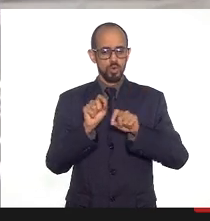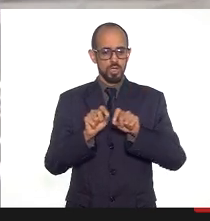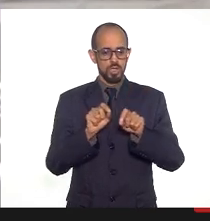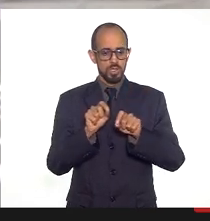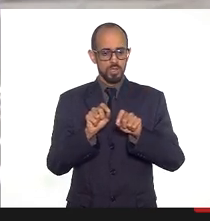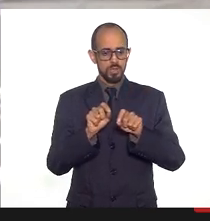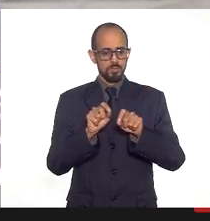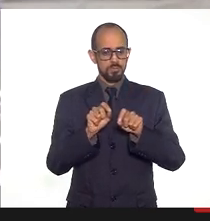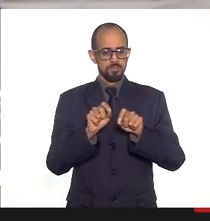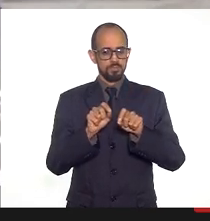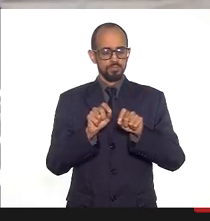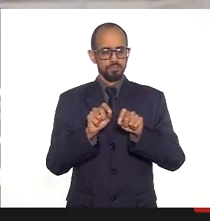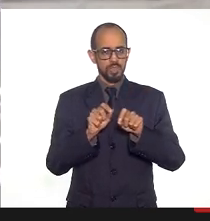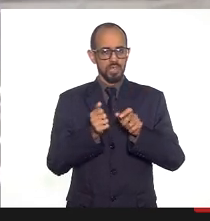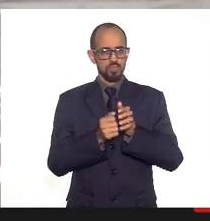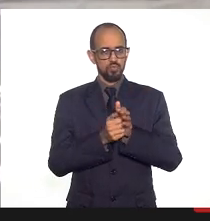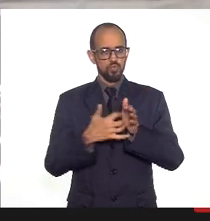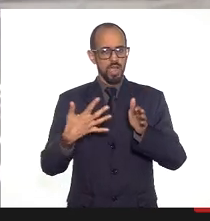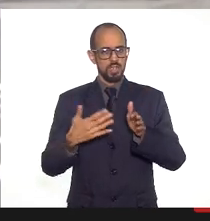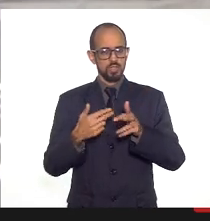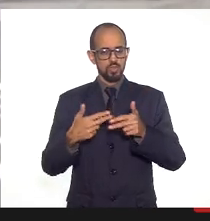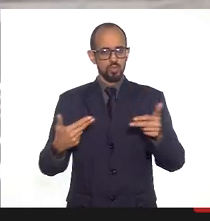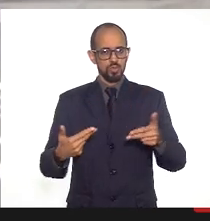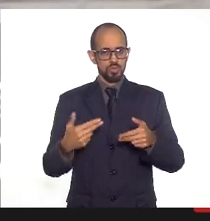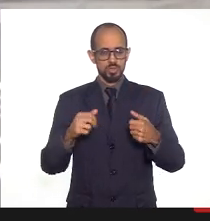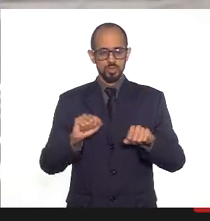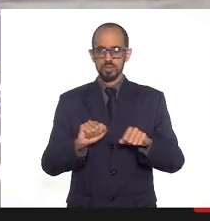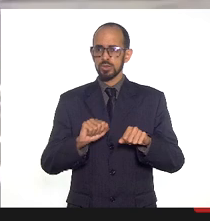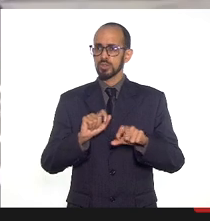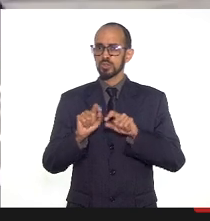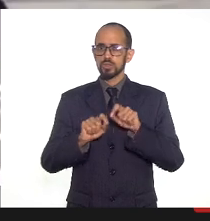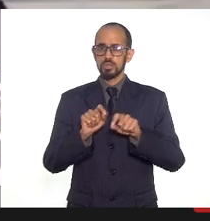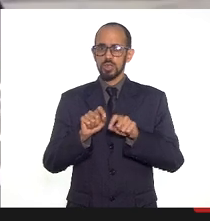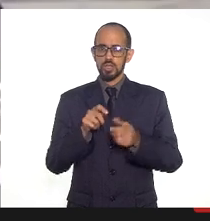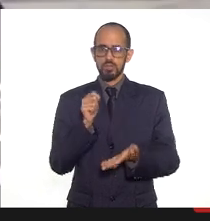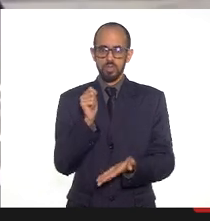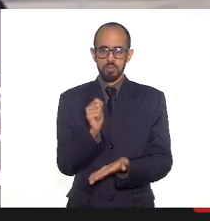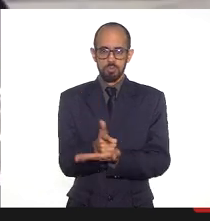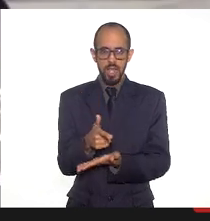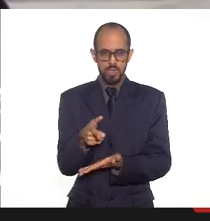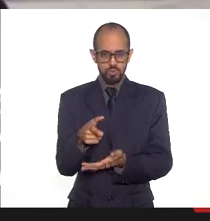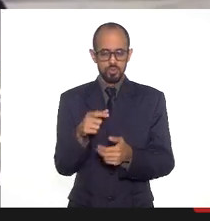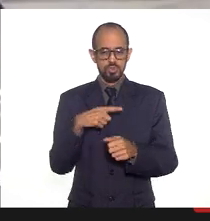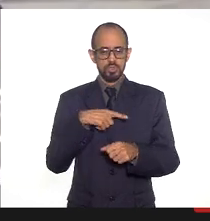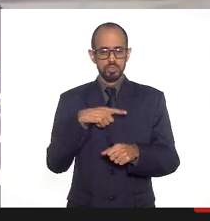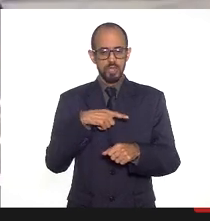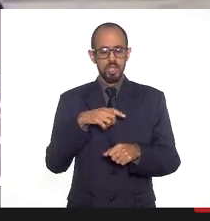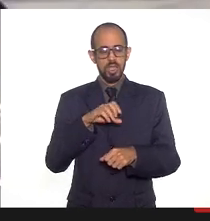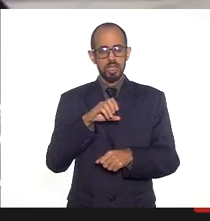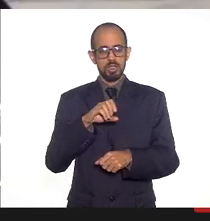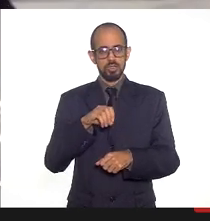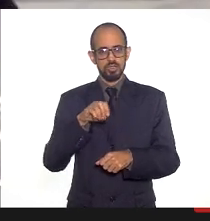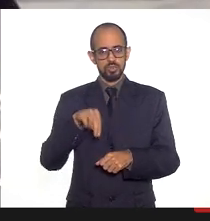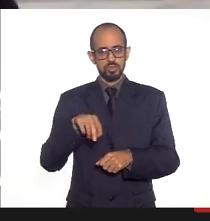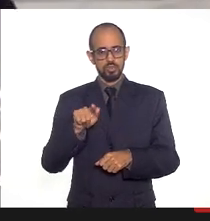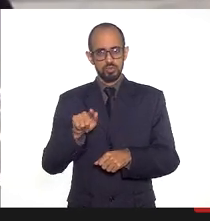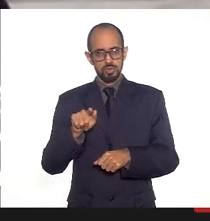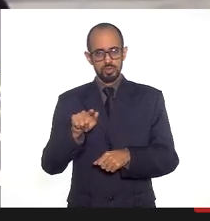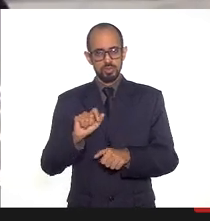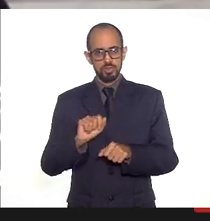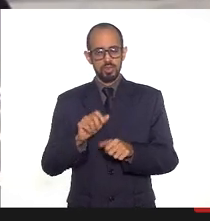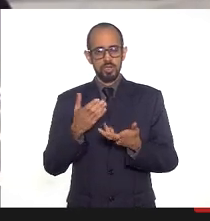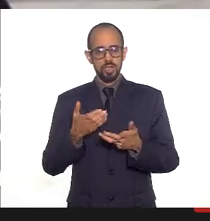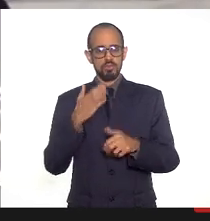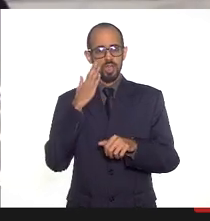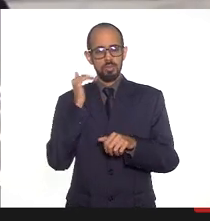que foram pagas, tem as organizações sociais. Eu queria saber quais